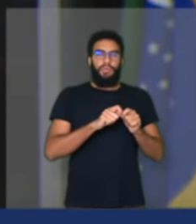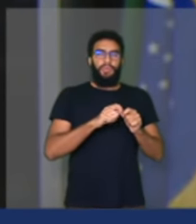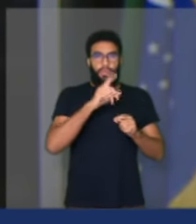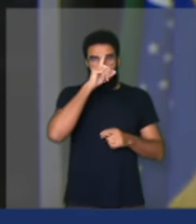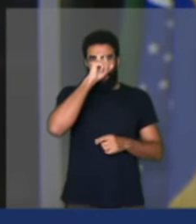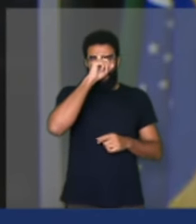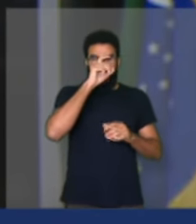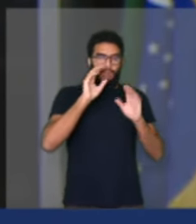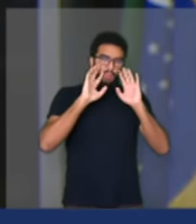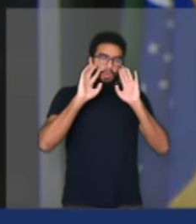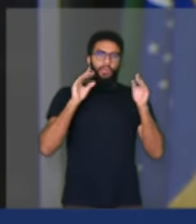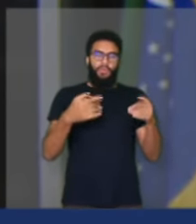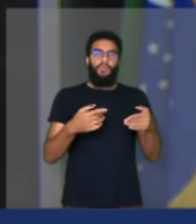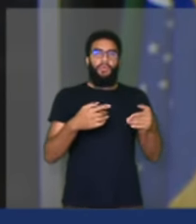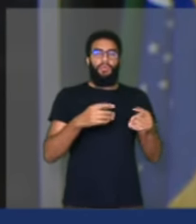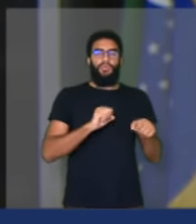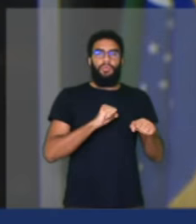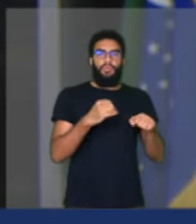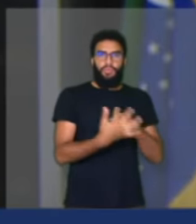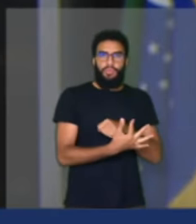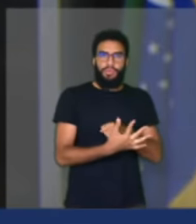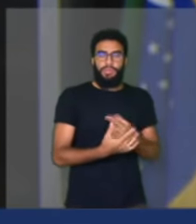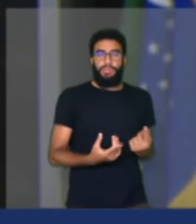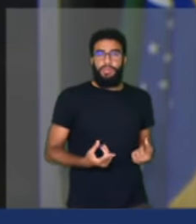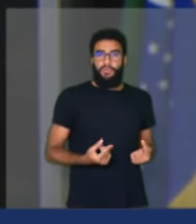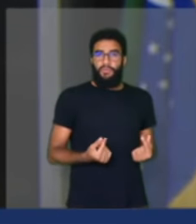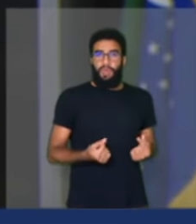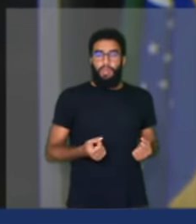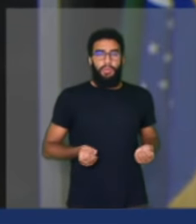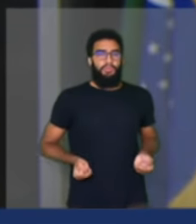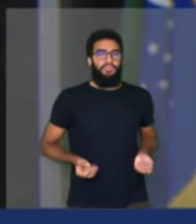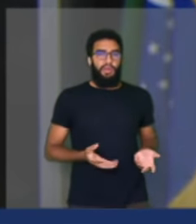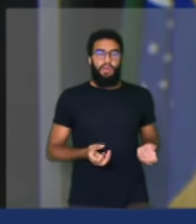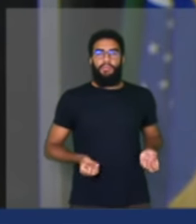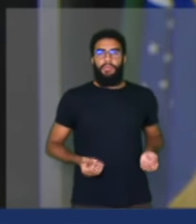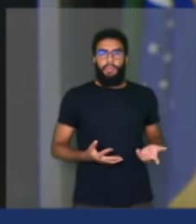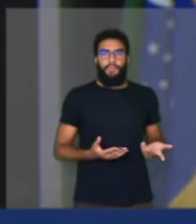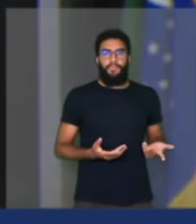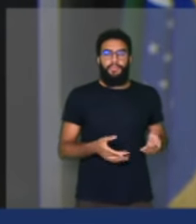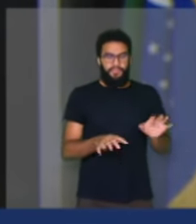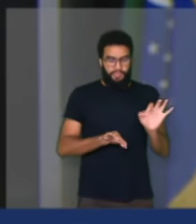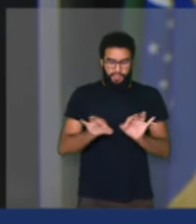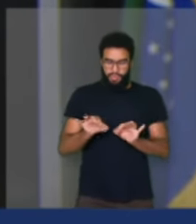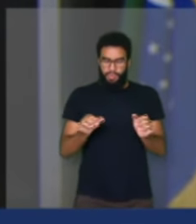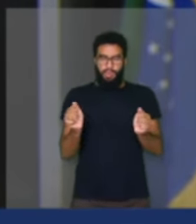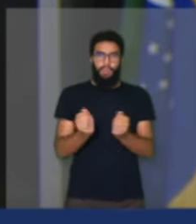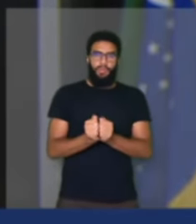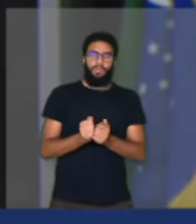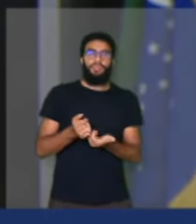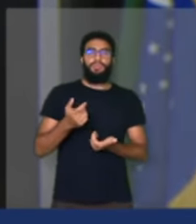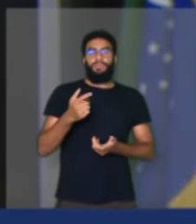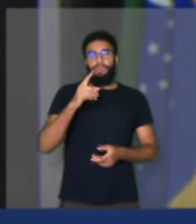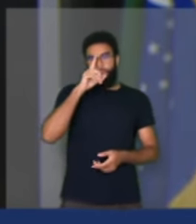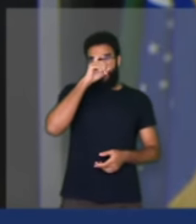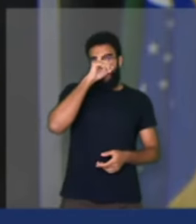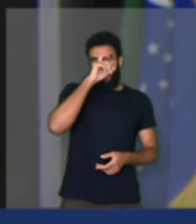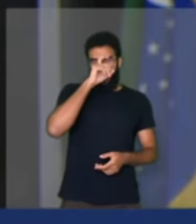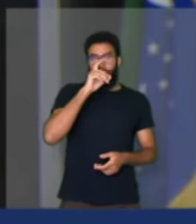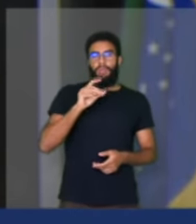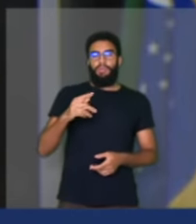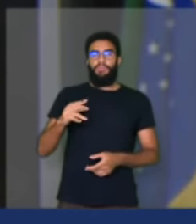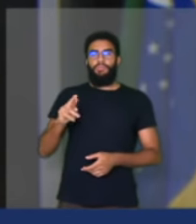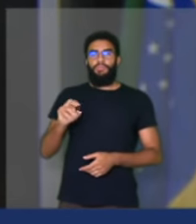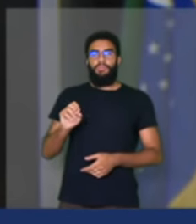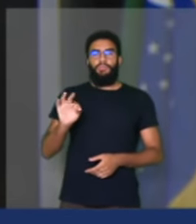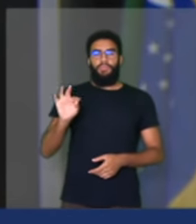custaram bilhões. E esses hospitais de campanha foram construídos ao lado de hospitais já prontos, como é o caso do Hospital